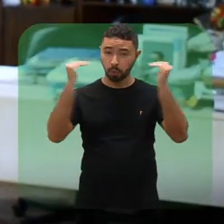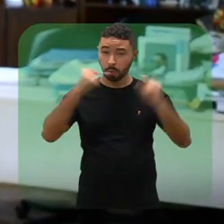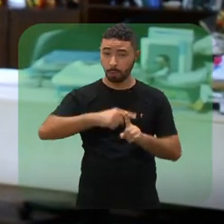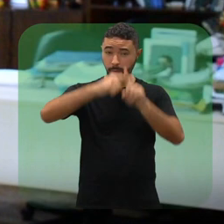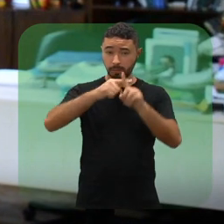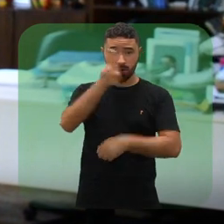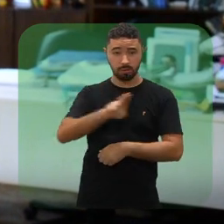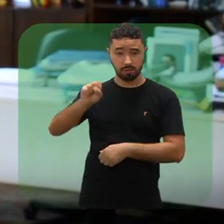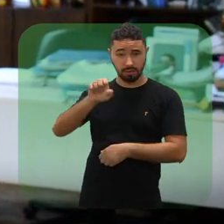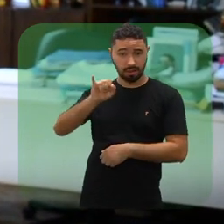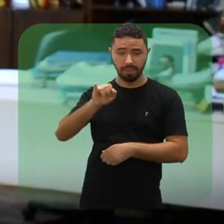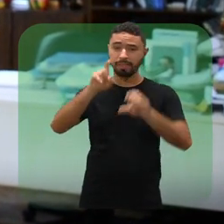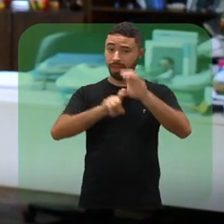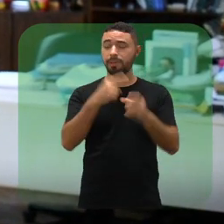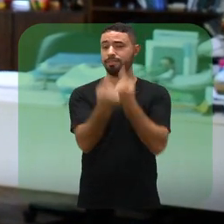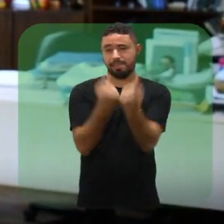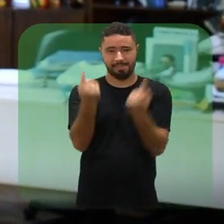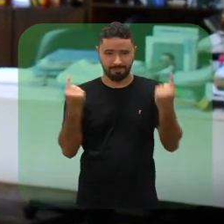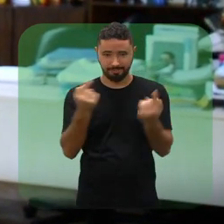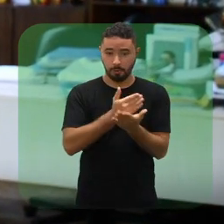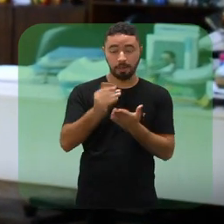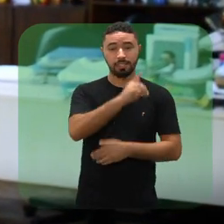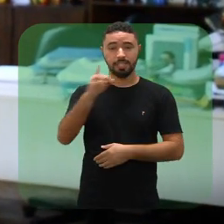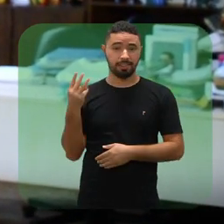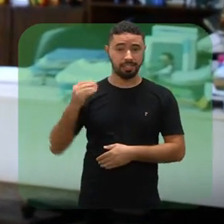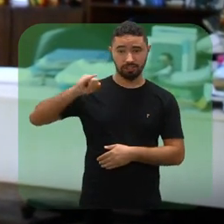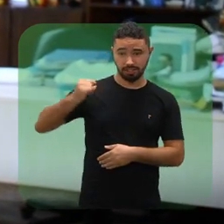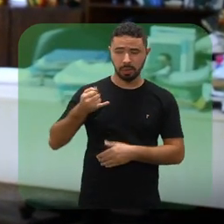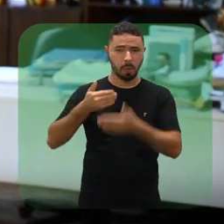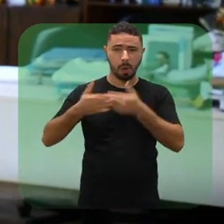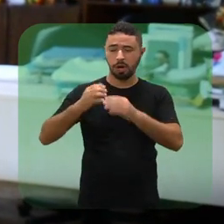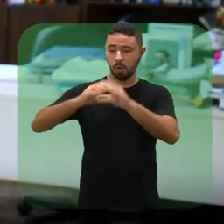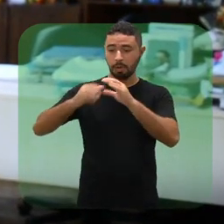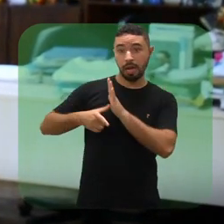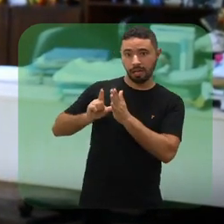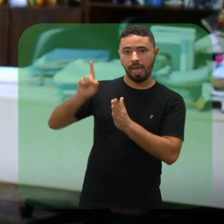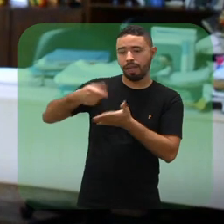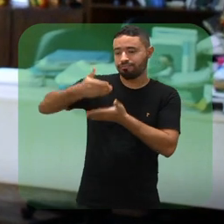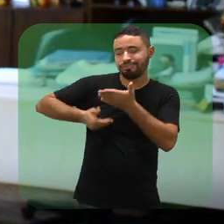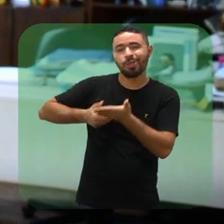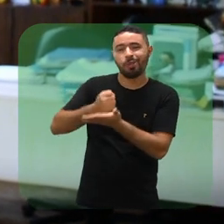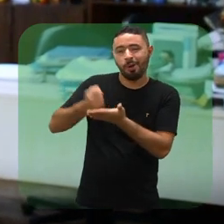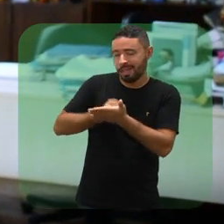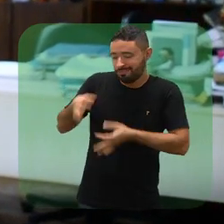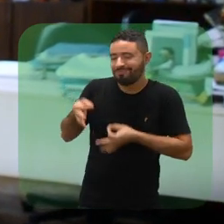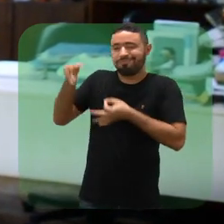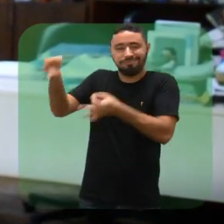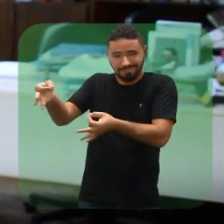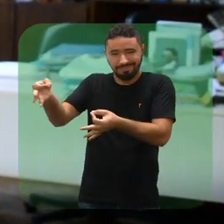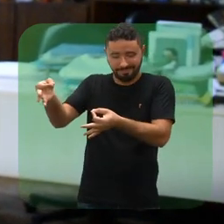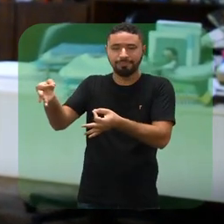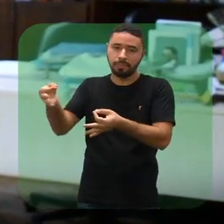sucesso da implantação do SEI depende de todos nós. A partir de 3 de janeiro, toda a comunicação que antes acontecia por